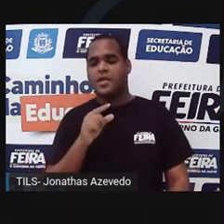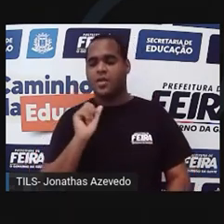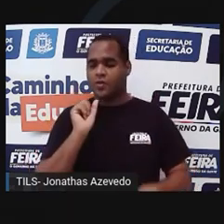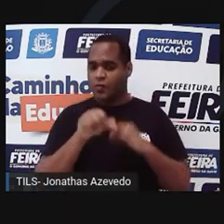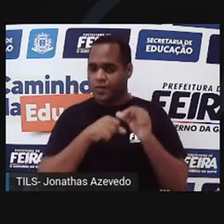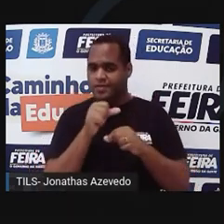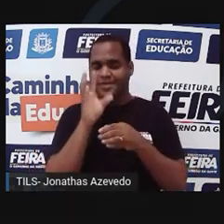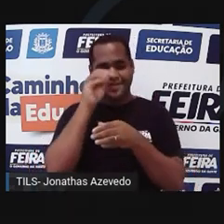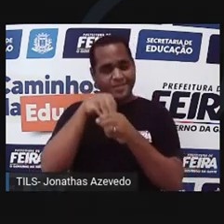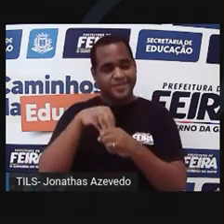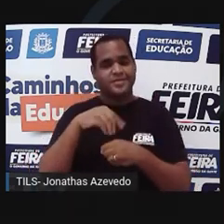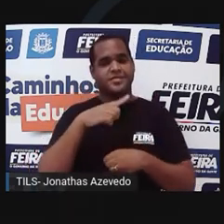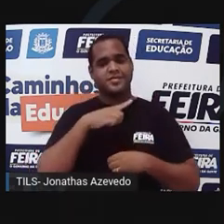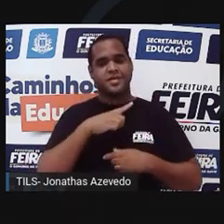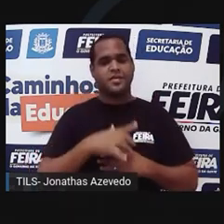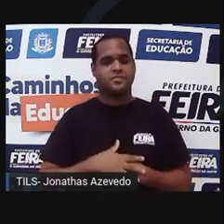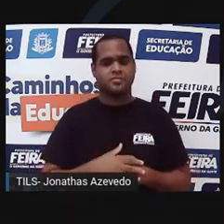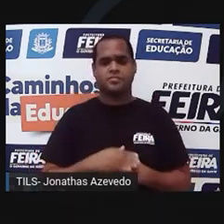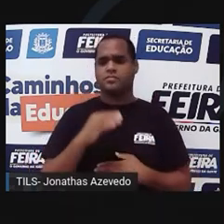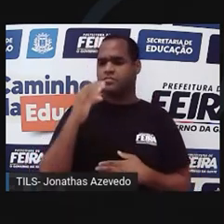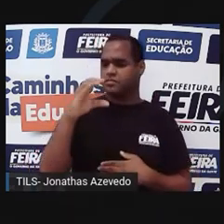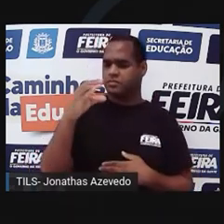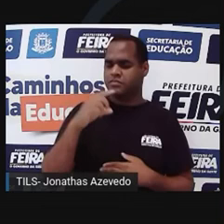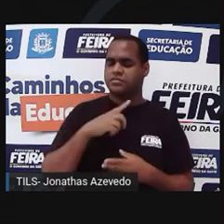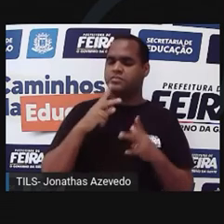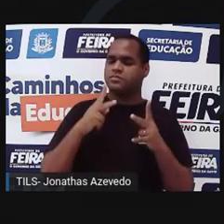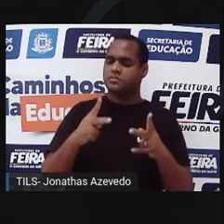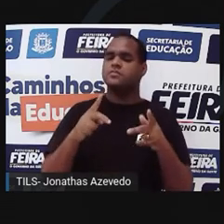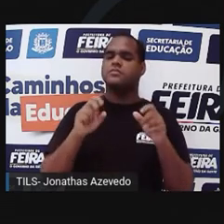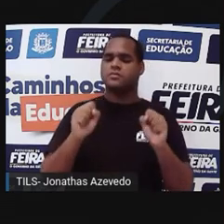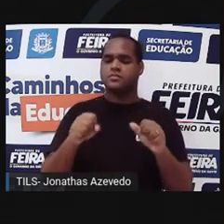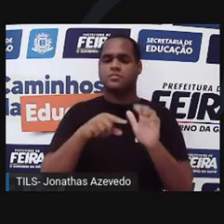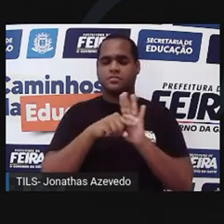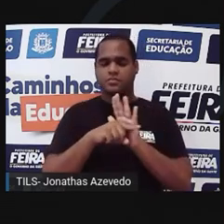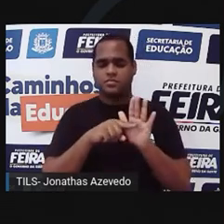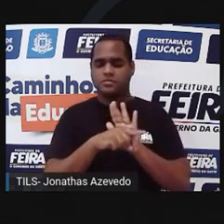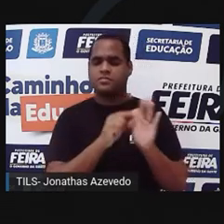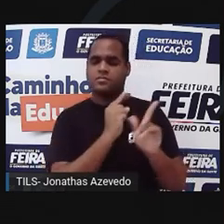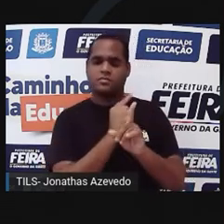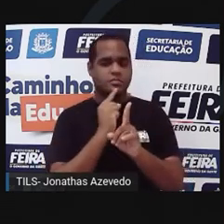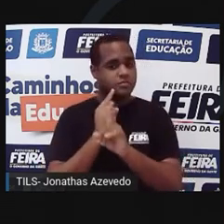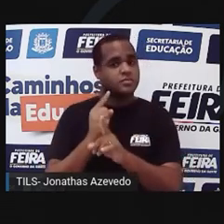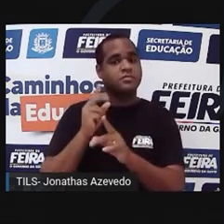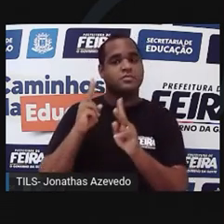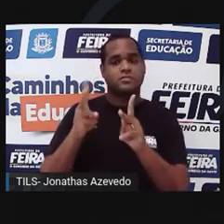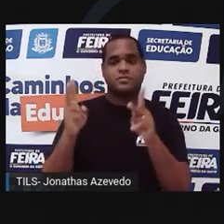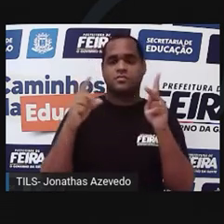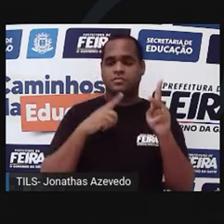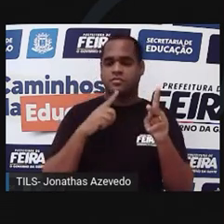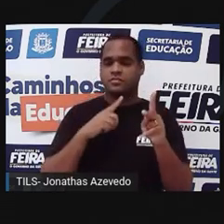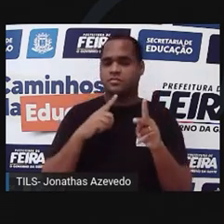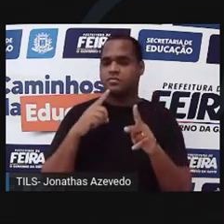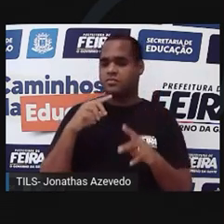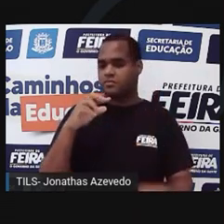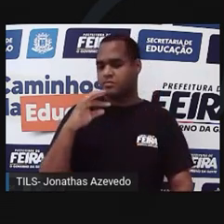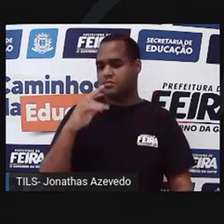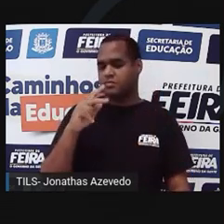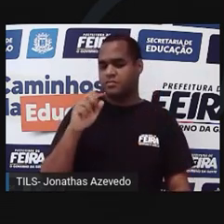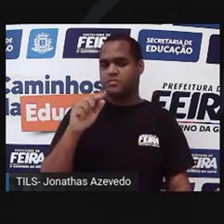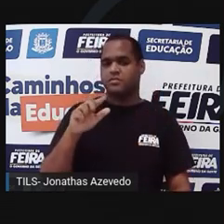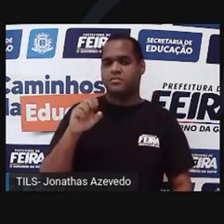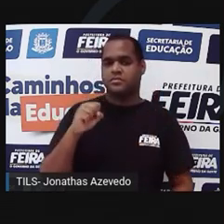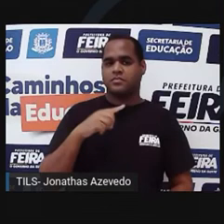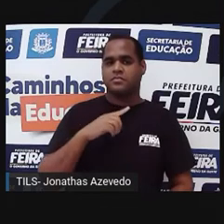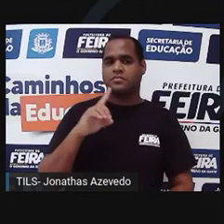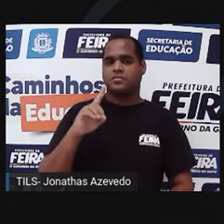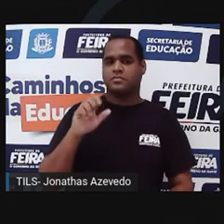interna. Essa ciência foi continuando, as pesquisas foram continuando. Charles Darwin cunhou o que a gente chama